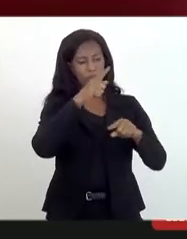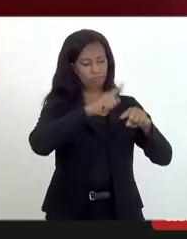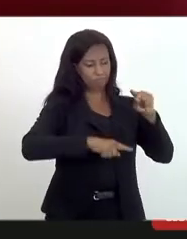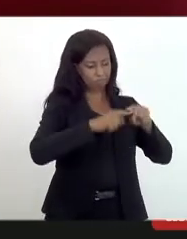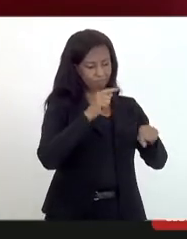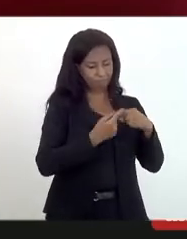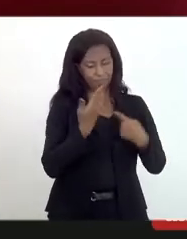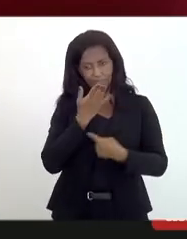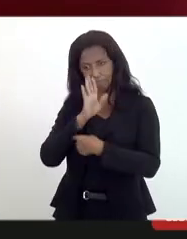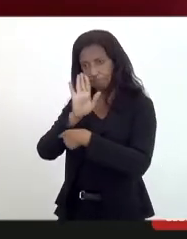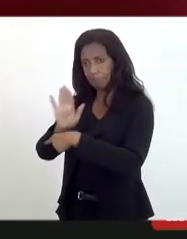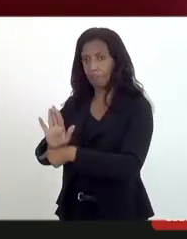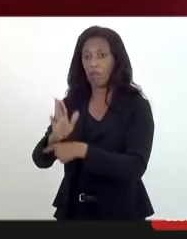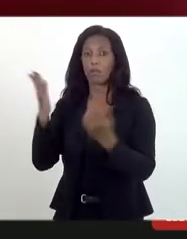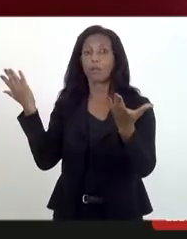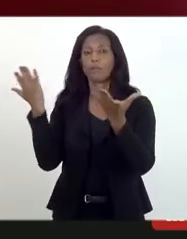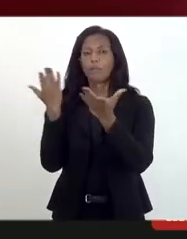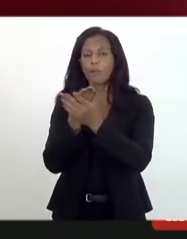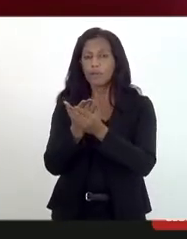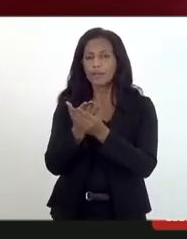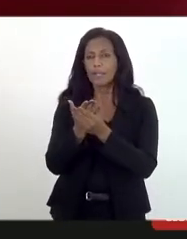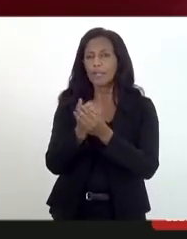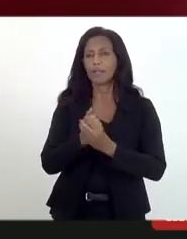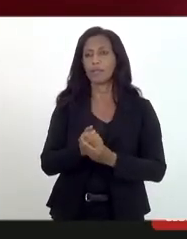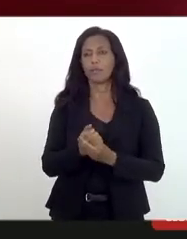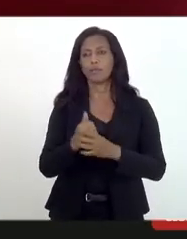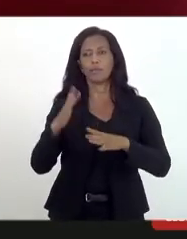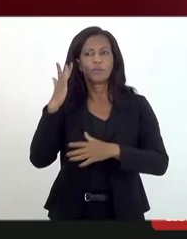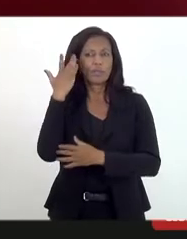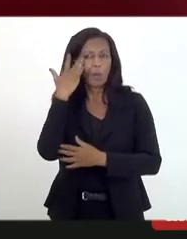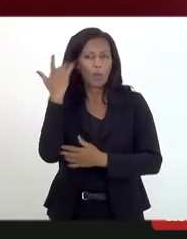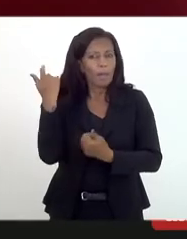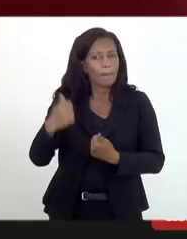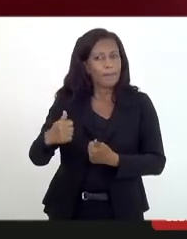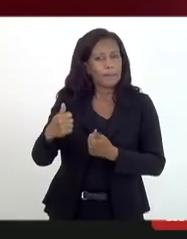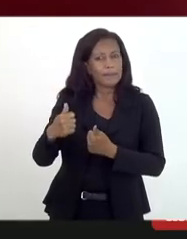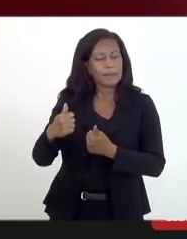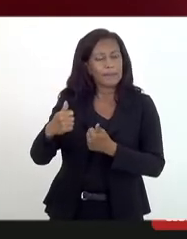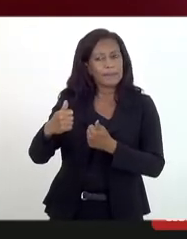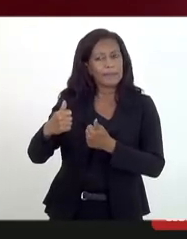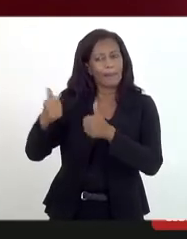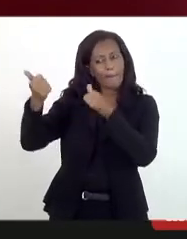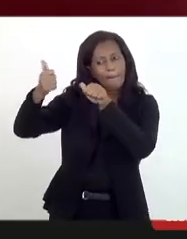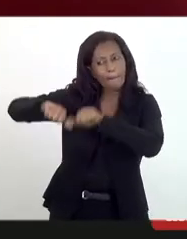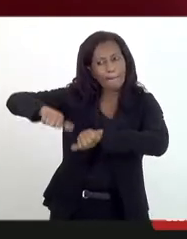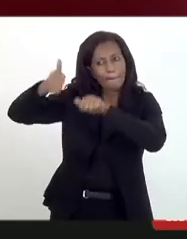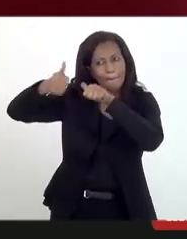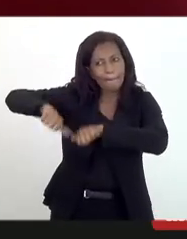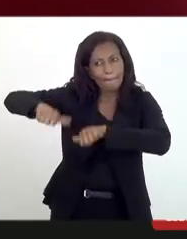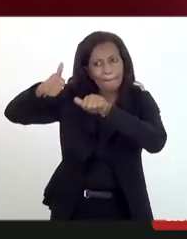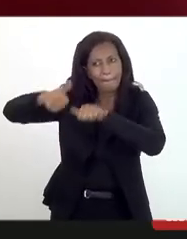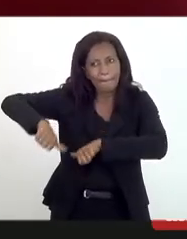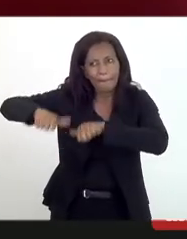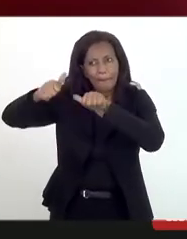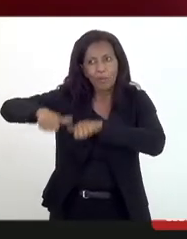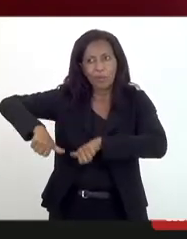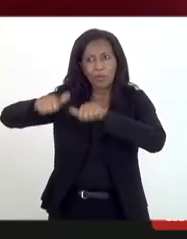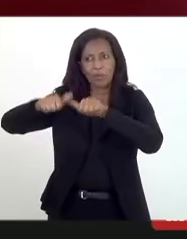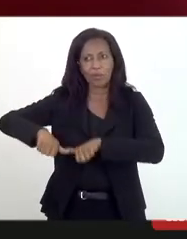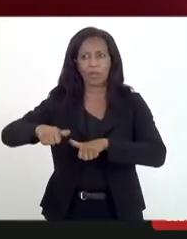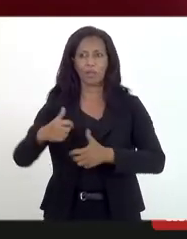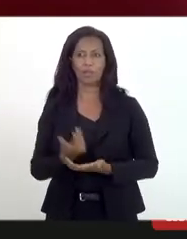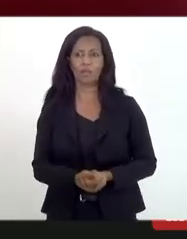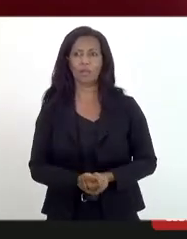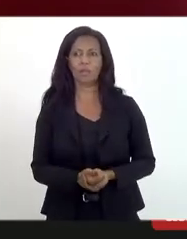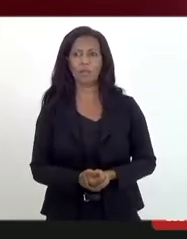de um processo de intimidação. Então, acho que isso merece uma análise pessoal. eu quero expor de uma forma mais reservada o que